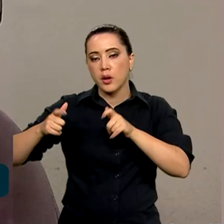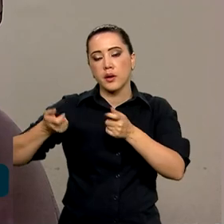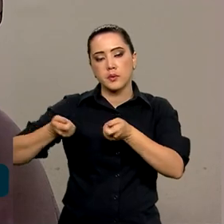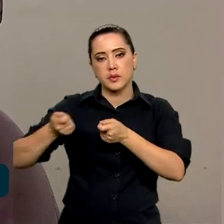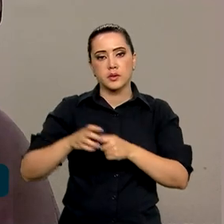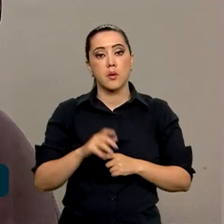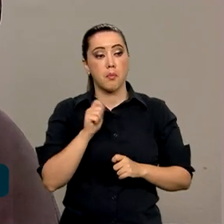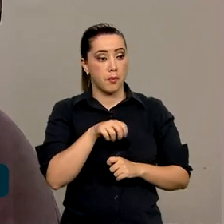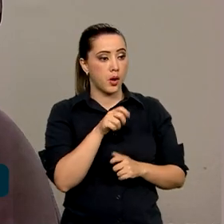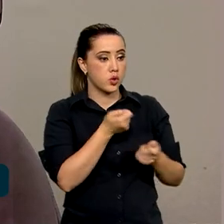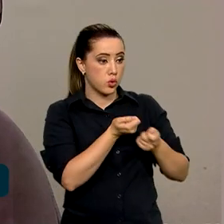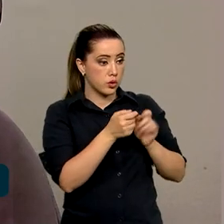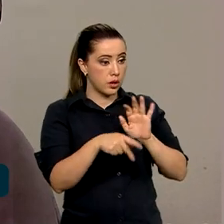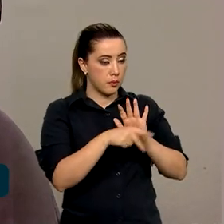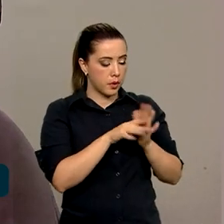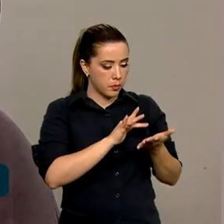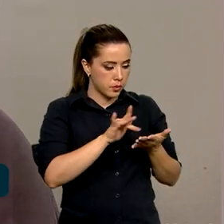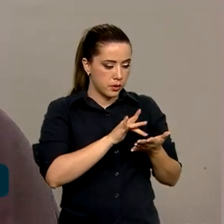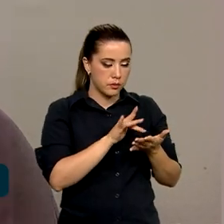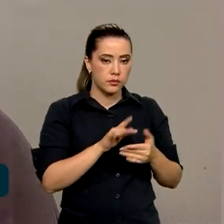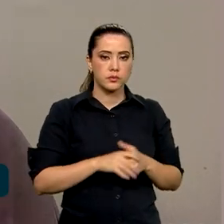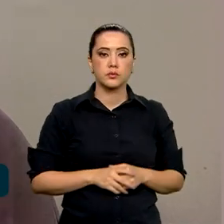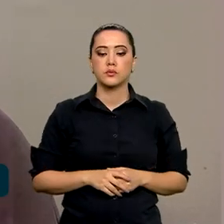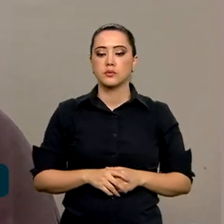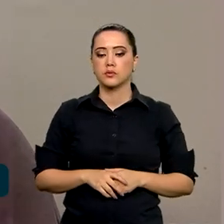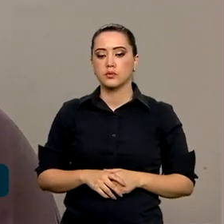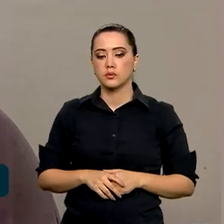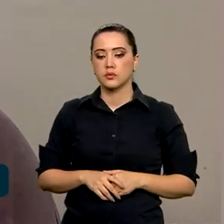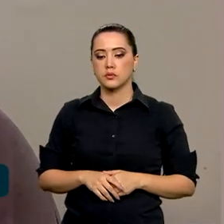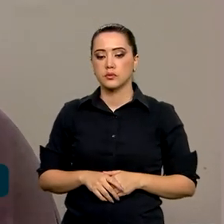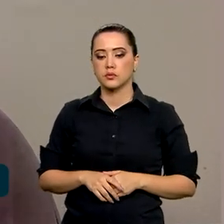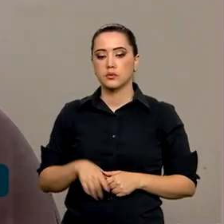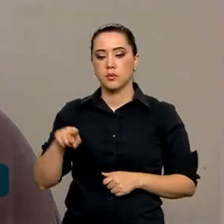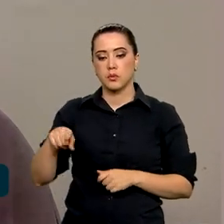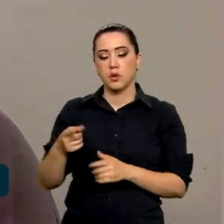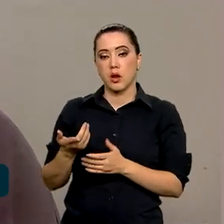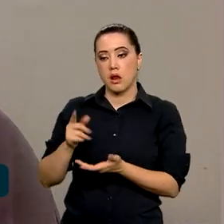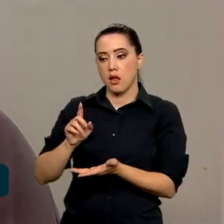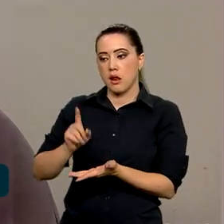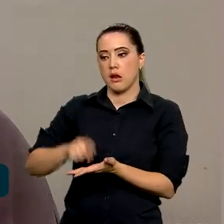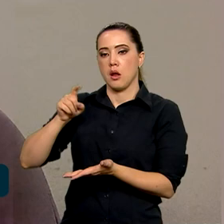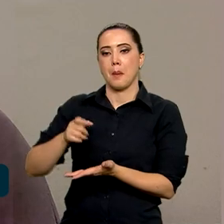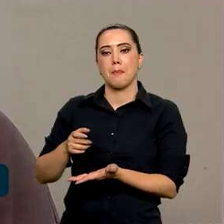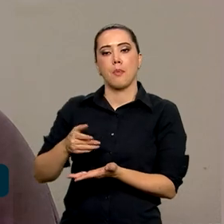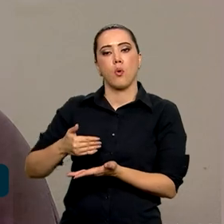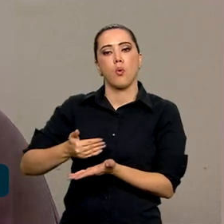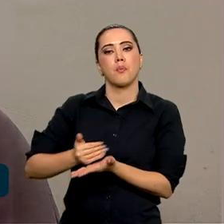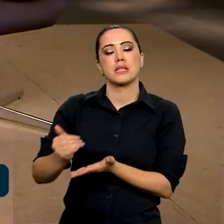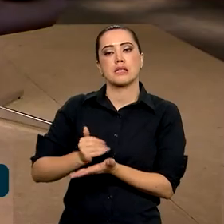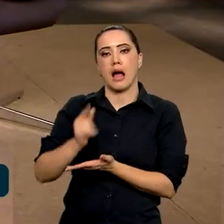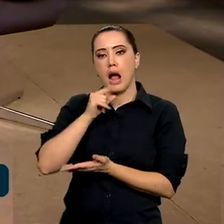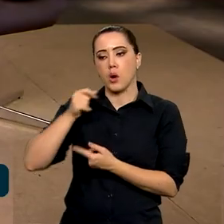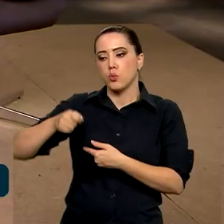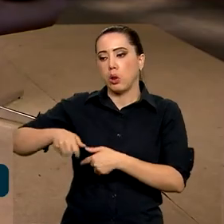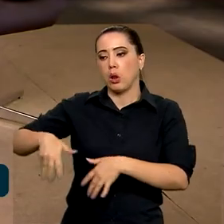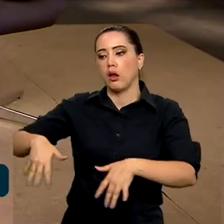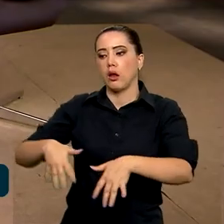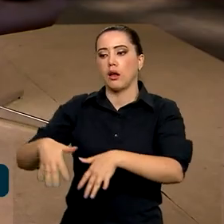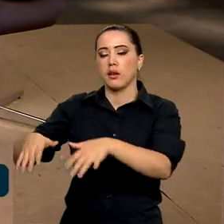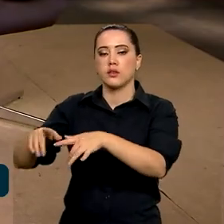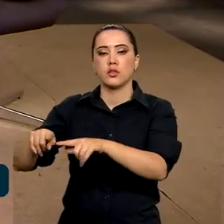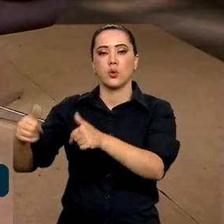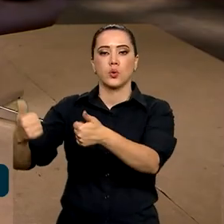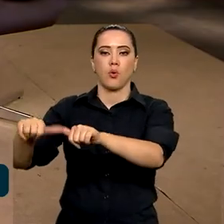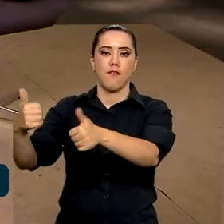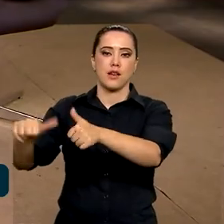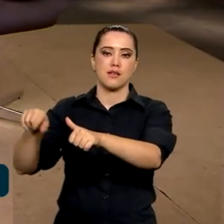controlar no seu celular, por exemplo? Através de aplicar. Há o sistema de irrigação lá, a partir das análises feitas ali na umidade do